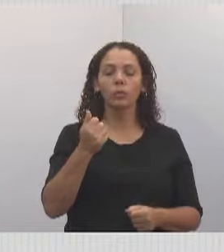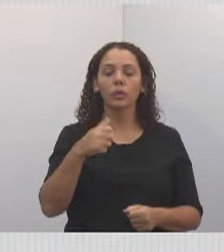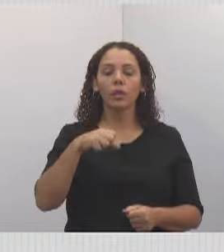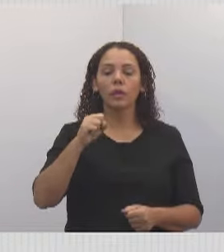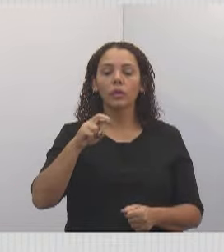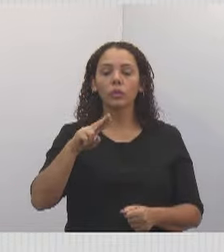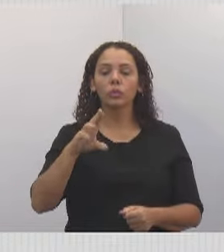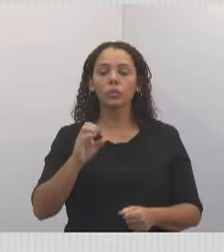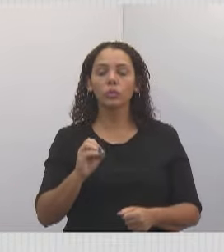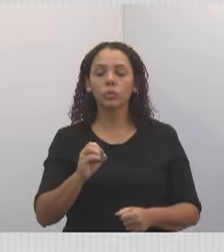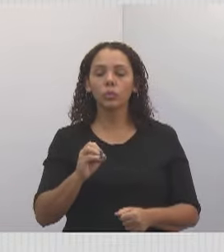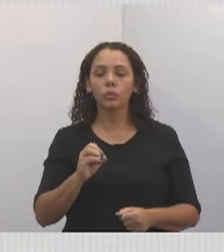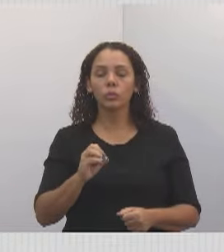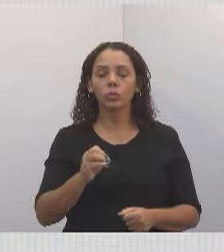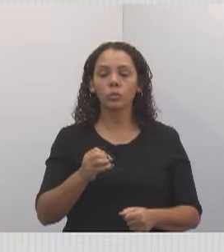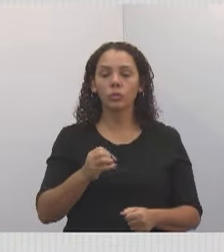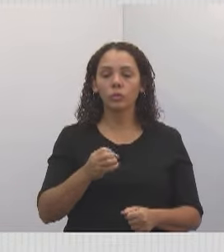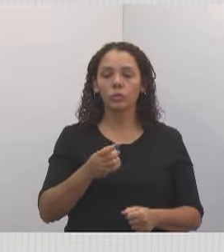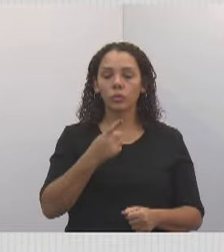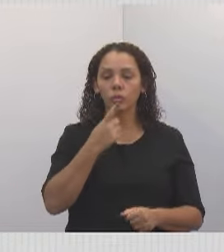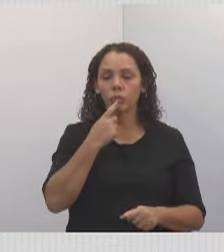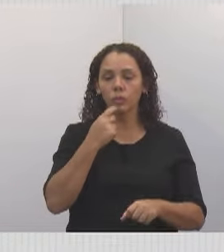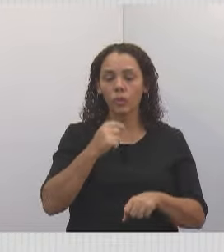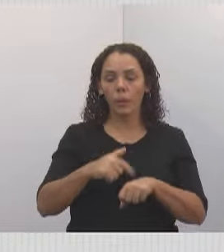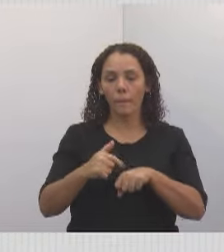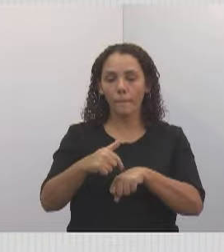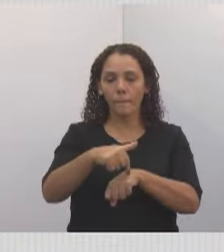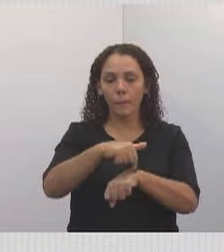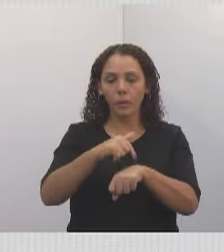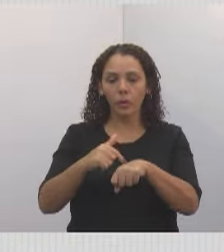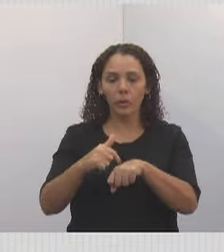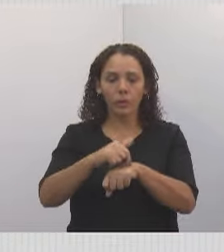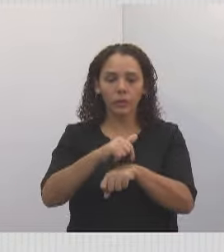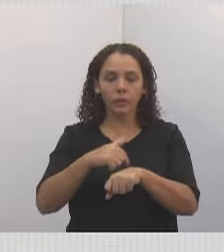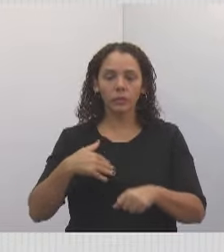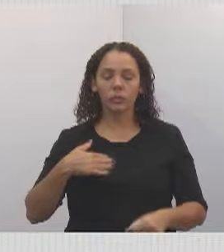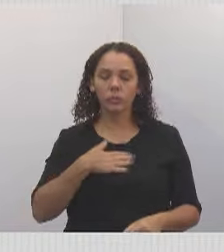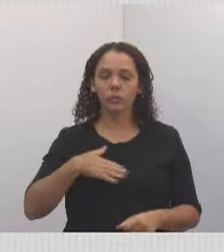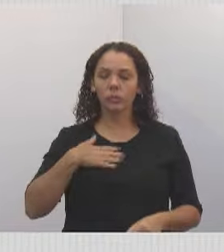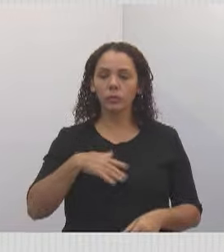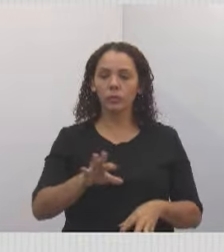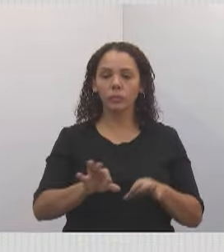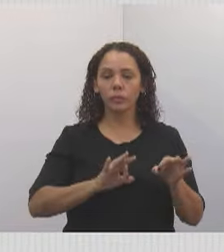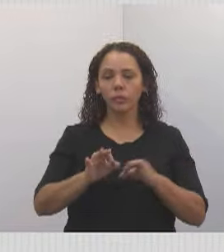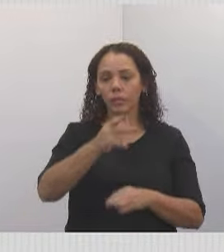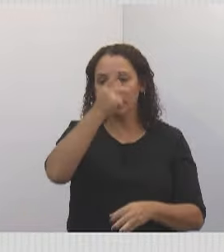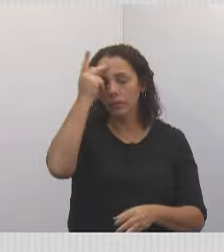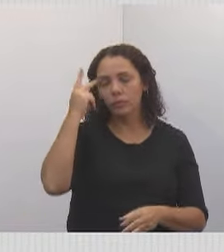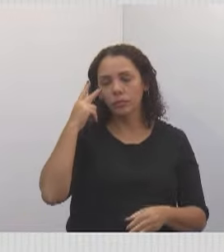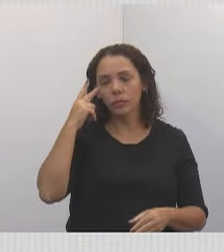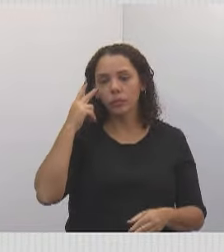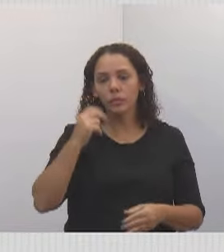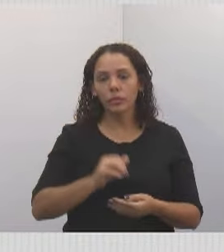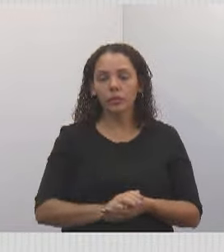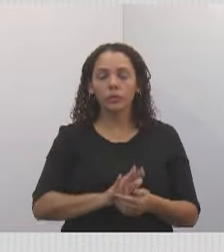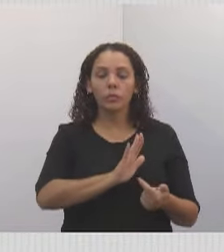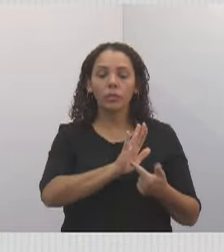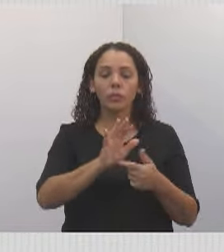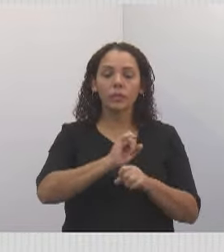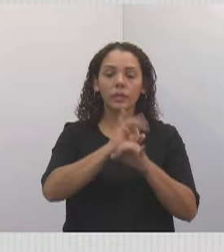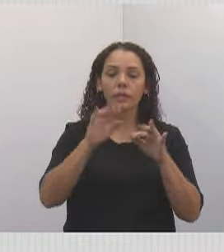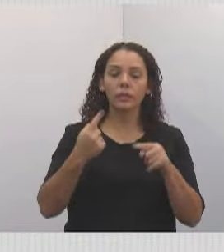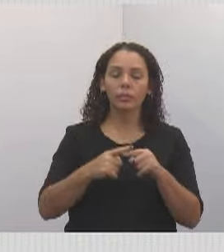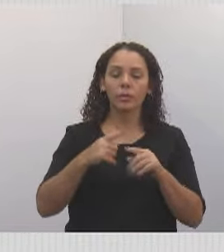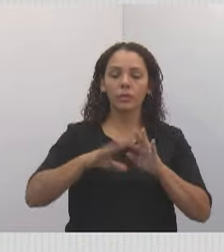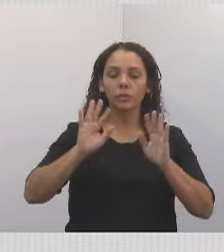muito delicioso, preparado para quem estava lá. Então, só para deixar isso claro, né? Porque outro dia eu fui fazer